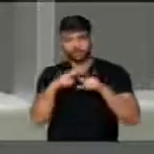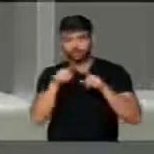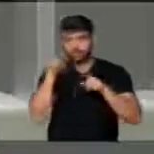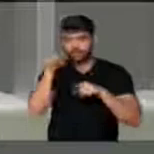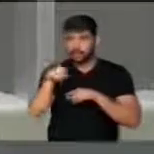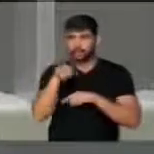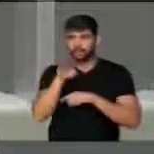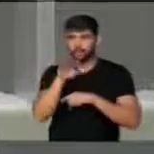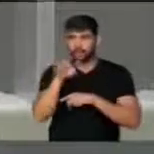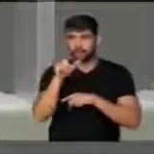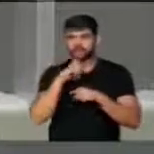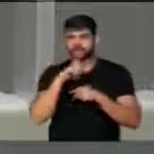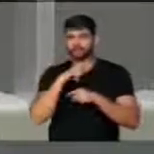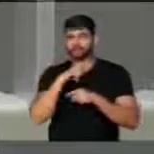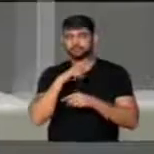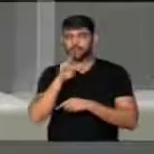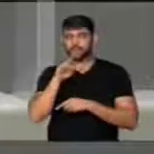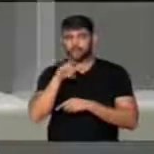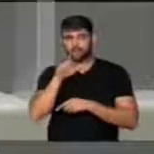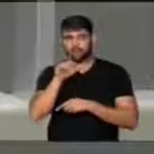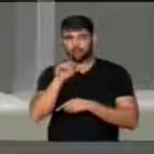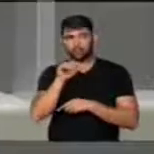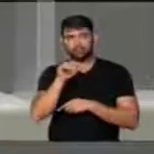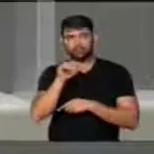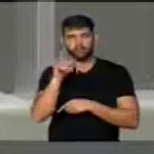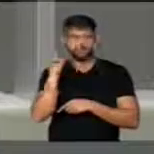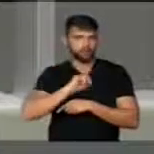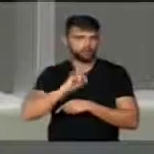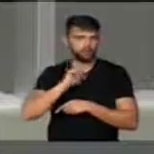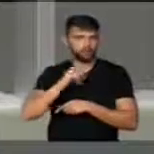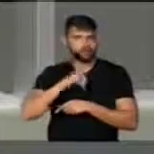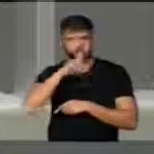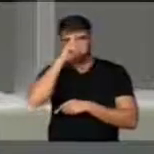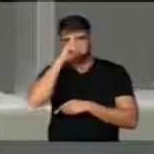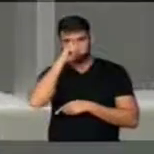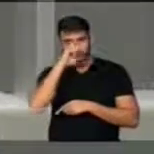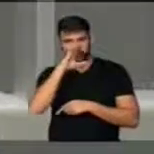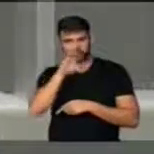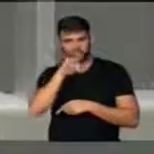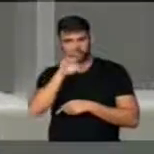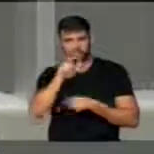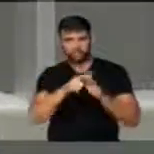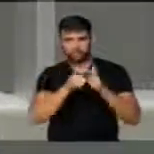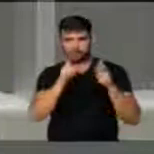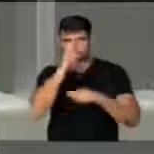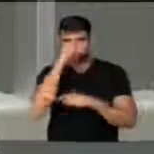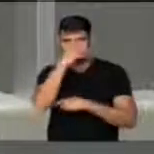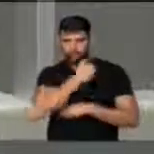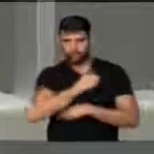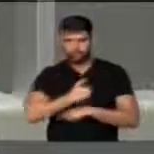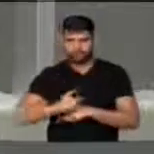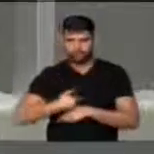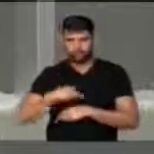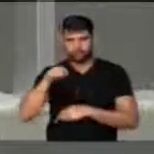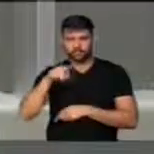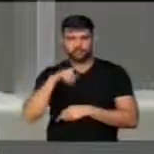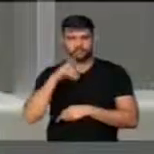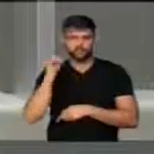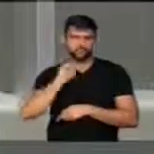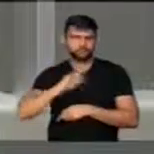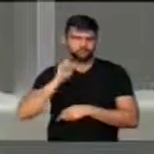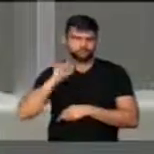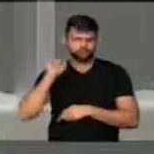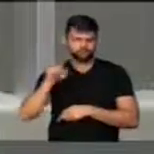Uberlândia, no Triângulo Mineiro, o hospital de clínicas, o maior hospital público de Minas